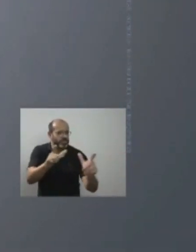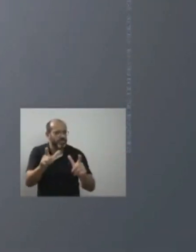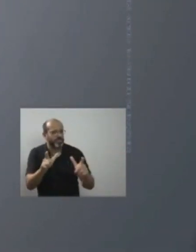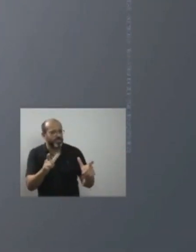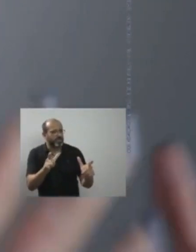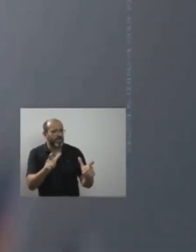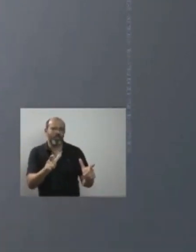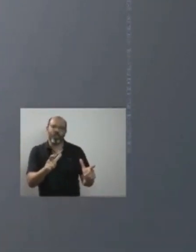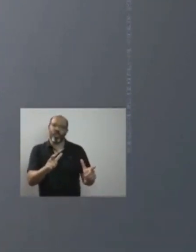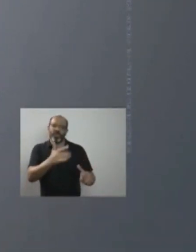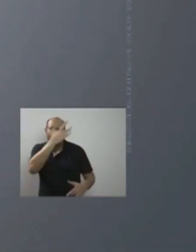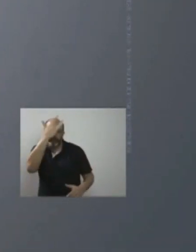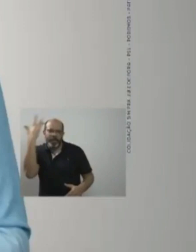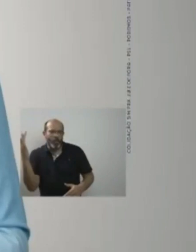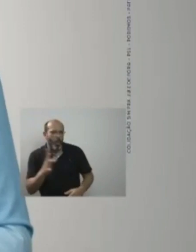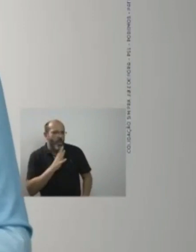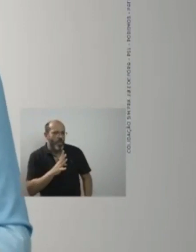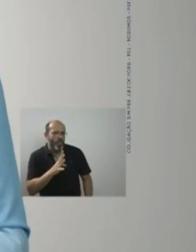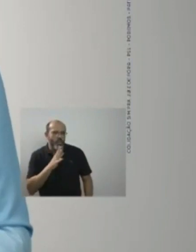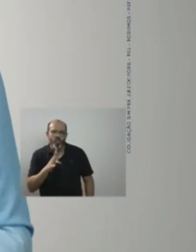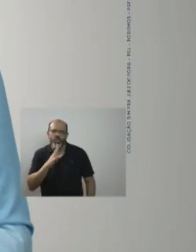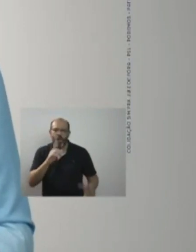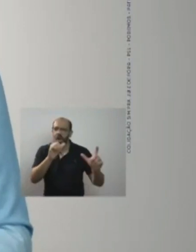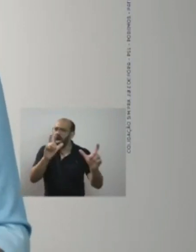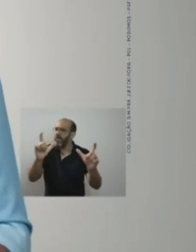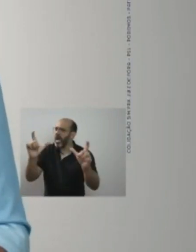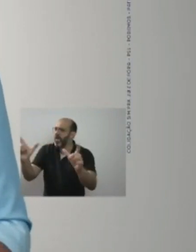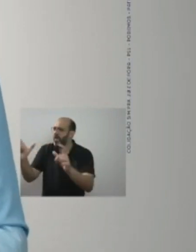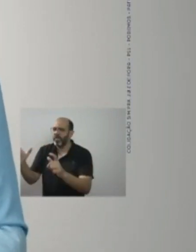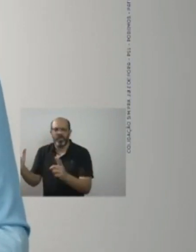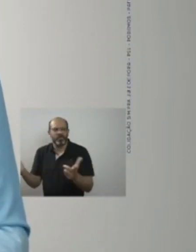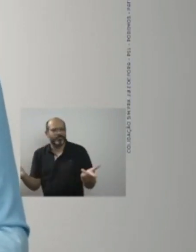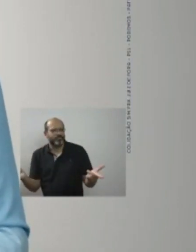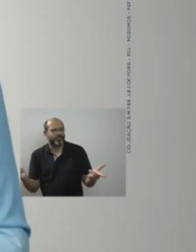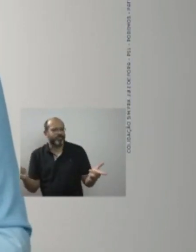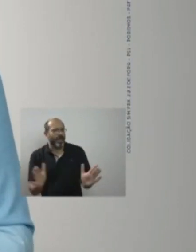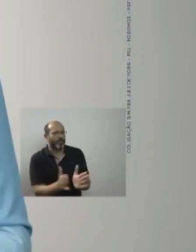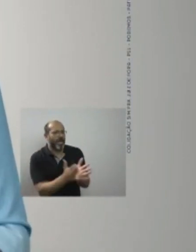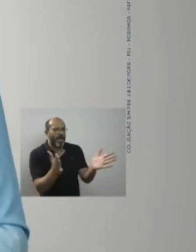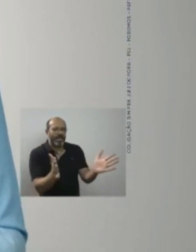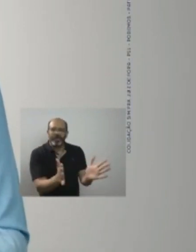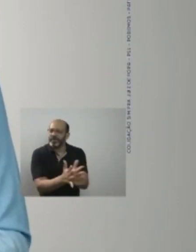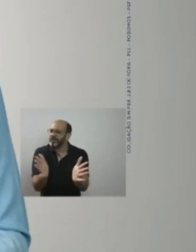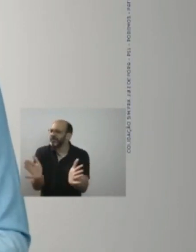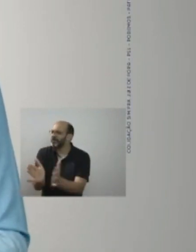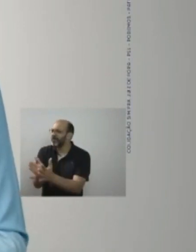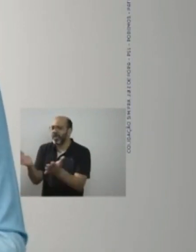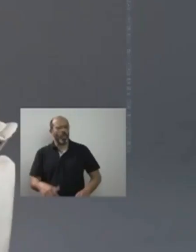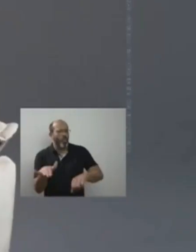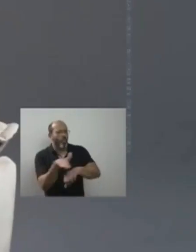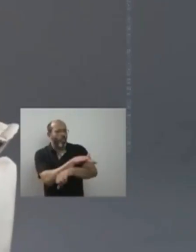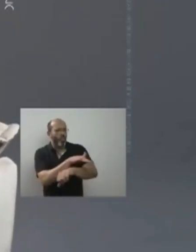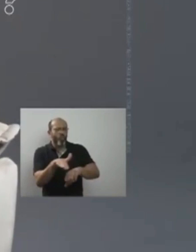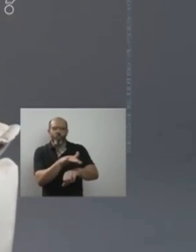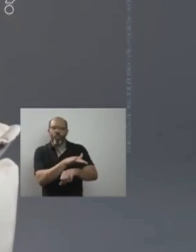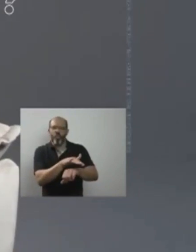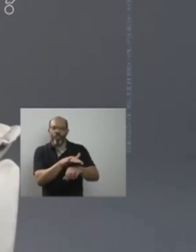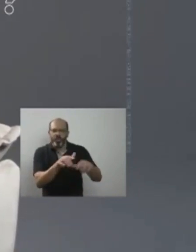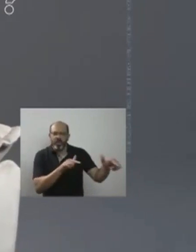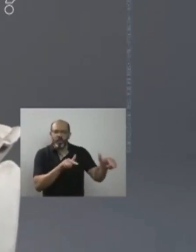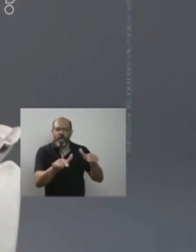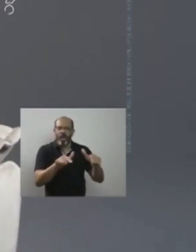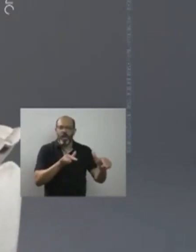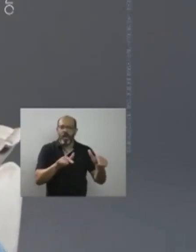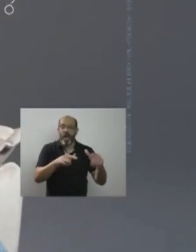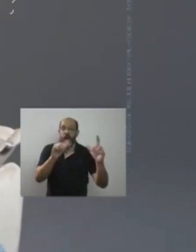eu, vereadora? Como assim? Ela não sabia, mas a sua carreira na política estava prestes a decolar. Por que não? Algum